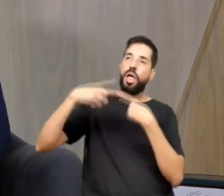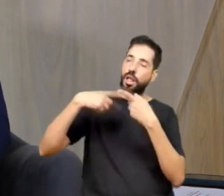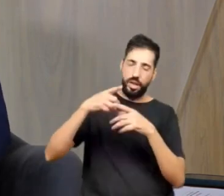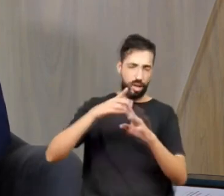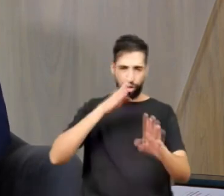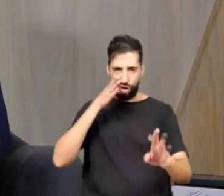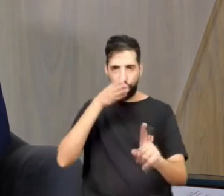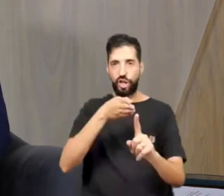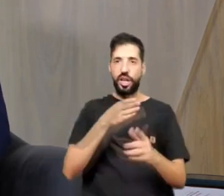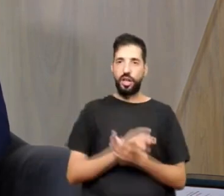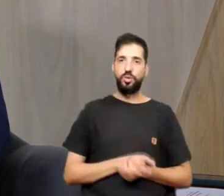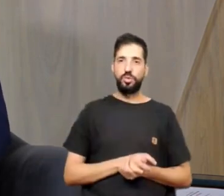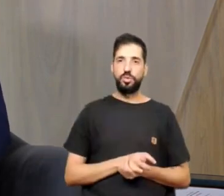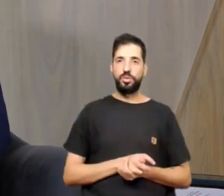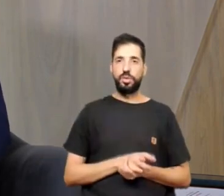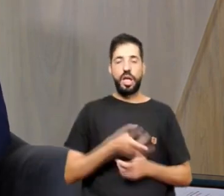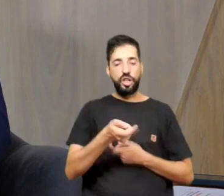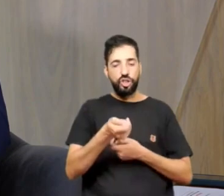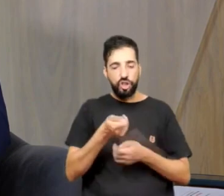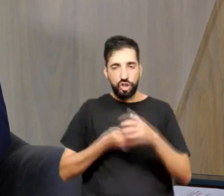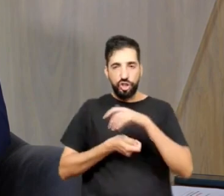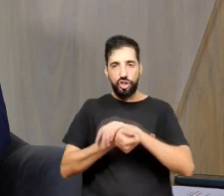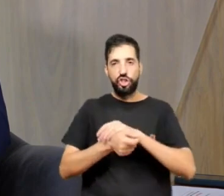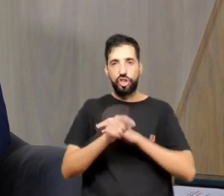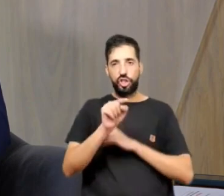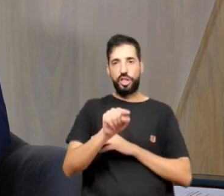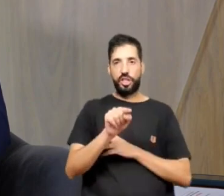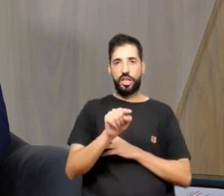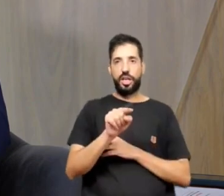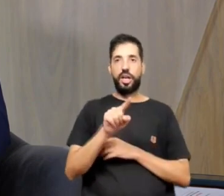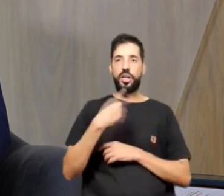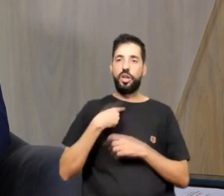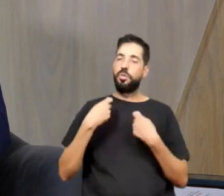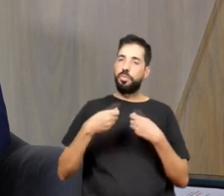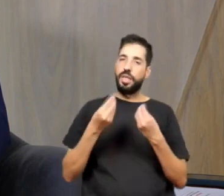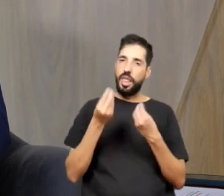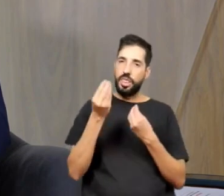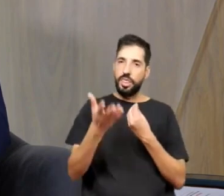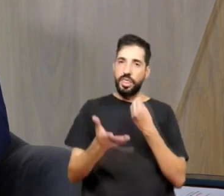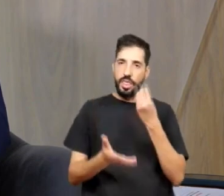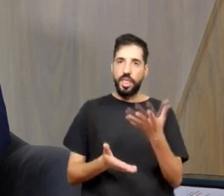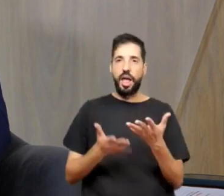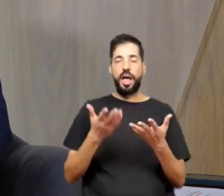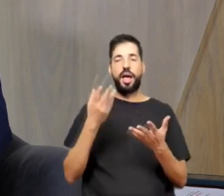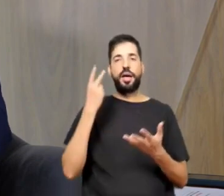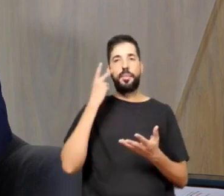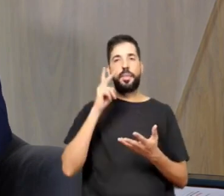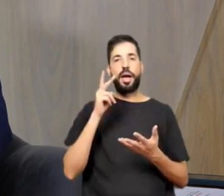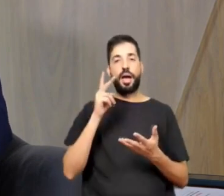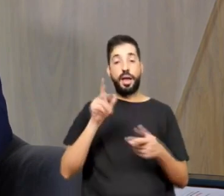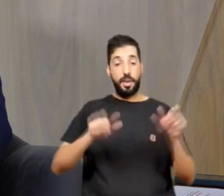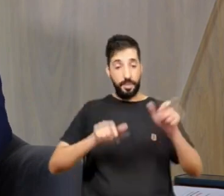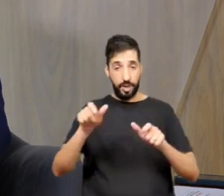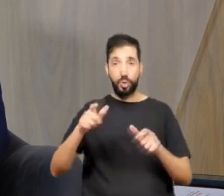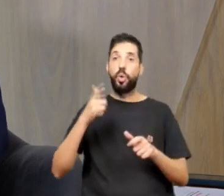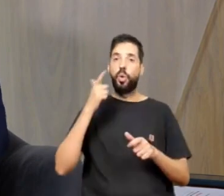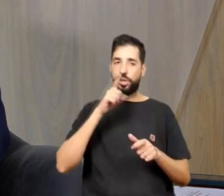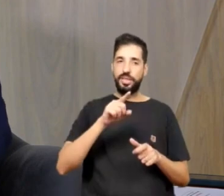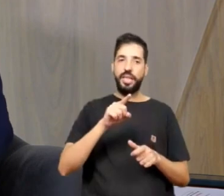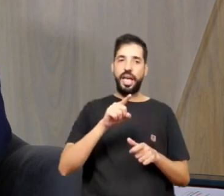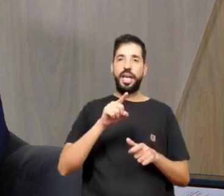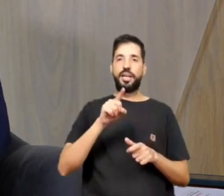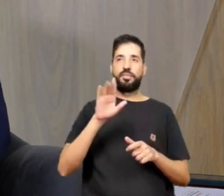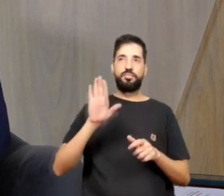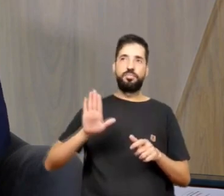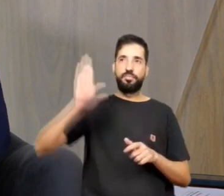a gente tem que dar, que faz com que a pessoa ganhe a eleição. Eu acho que é assim que nós